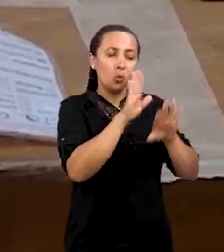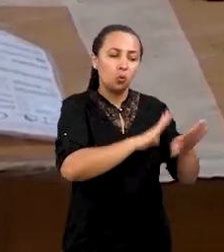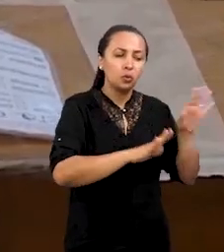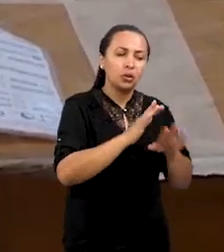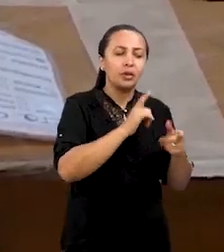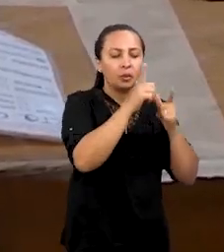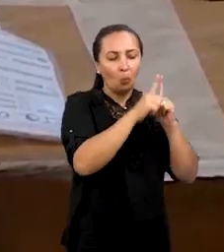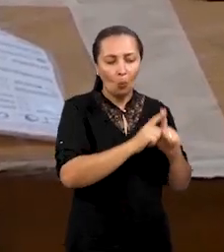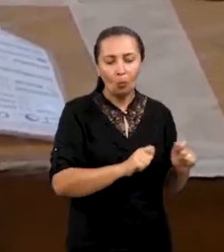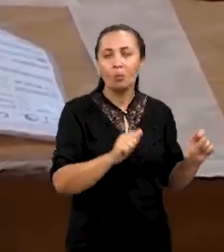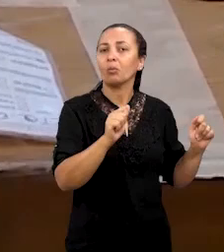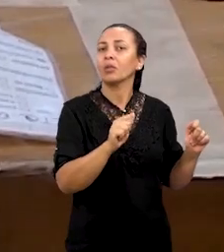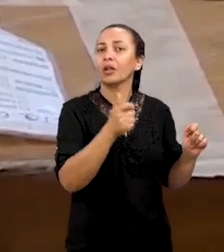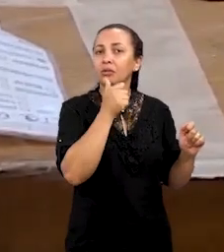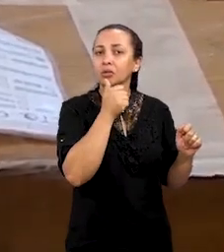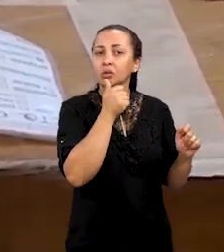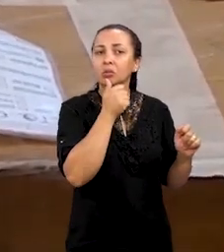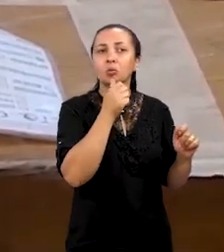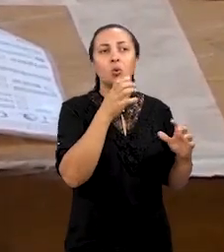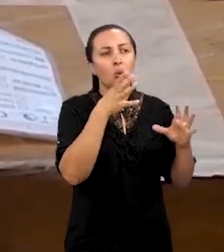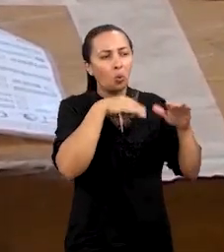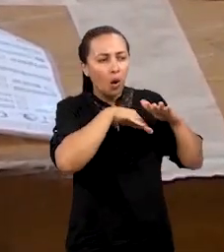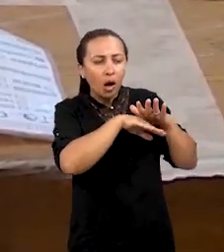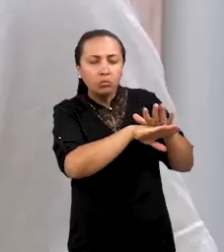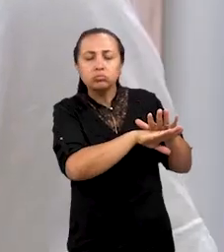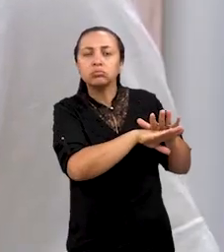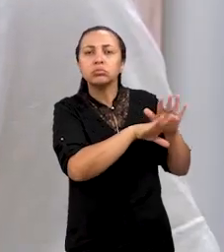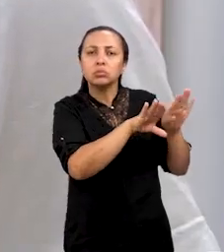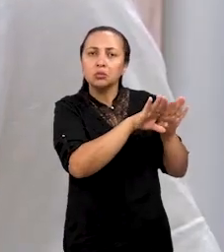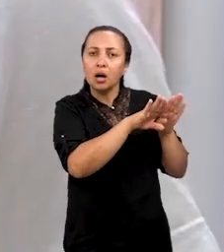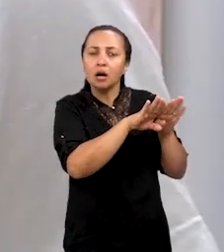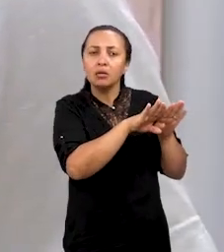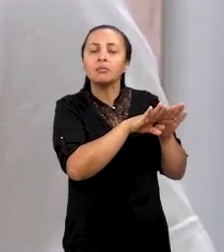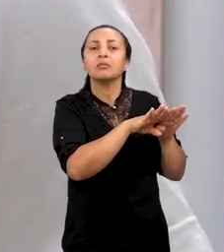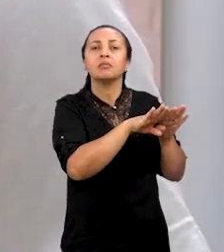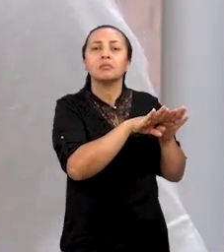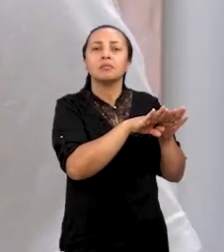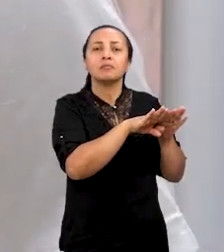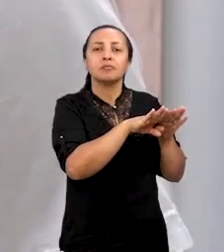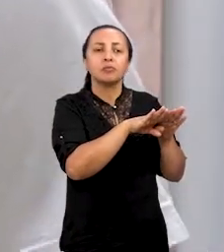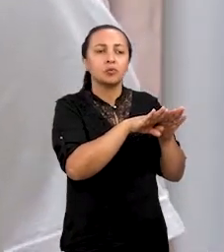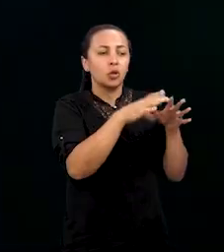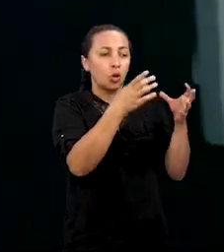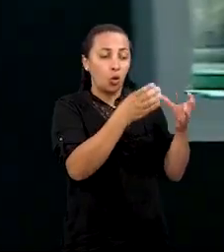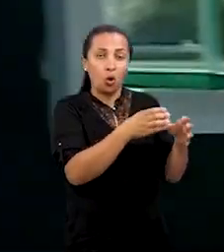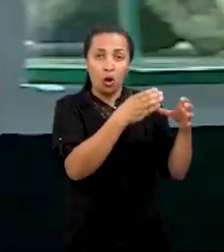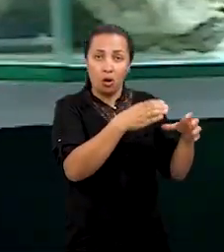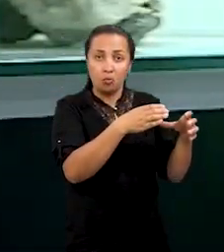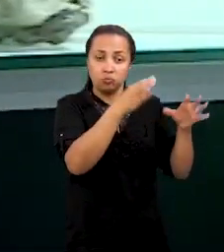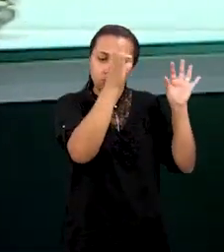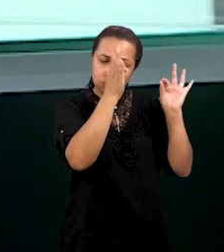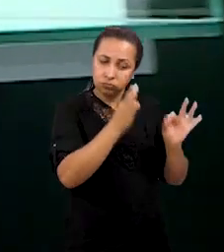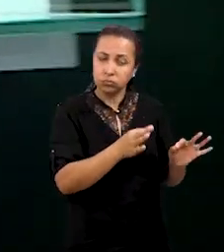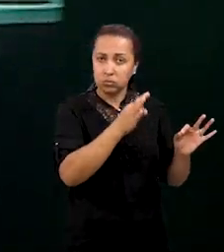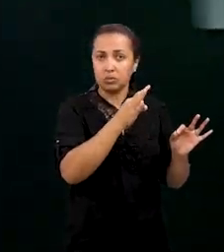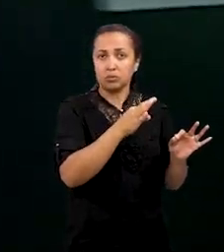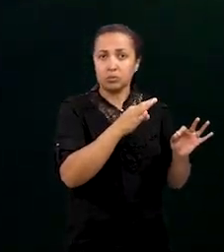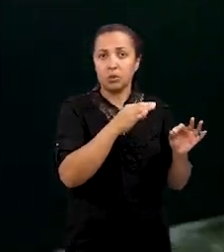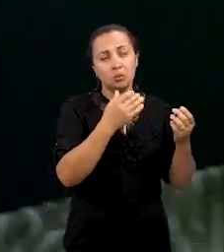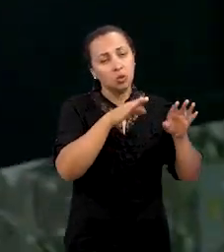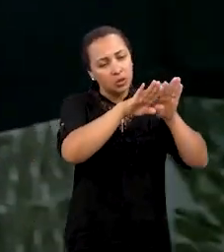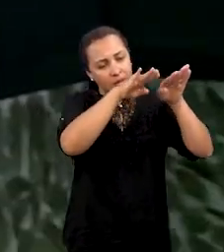limpeza desse material, o acondicionamento dele em recipientes específicos para isso, que podem ser